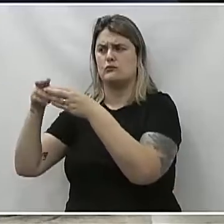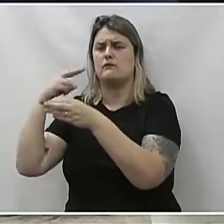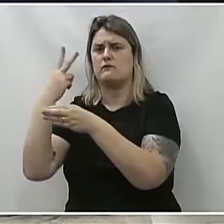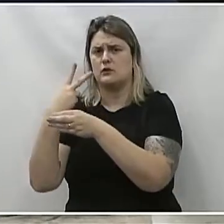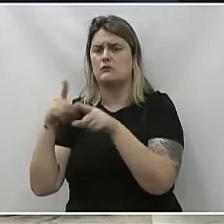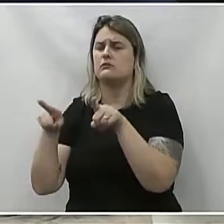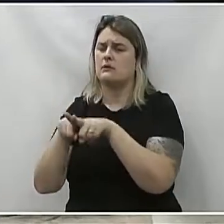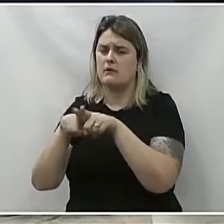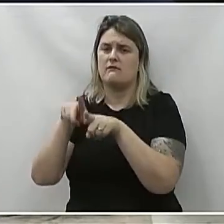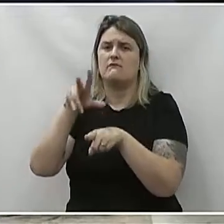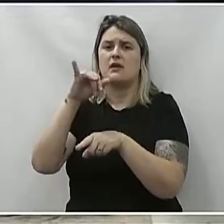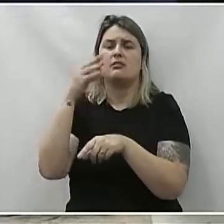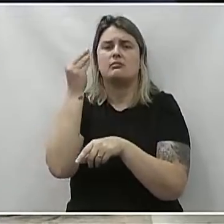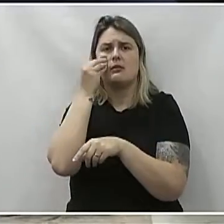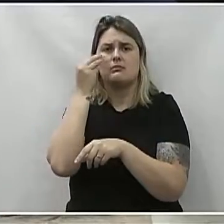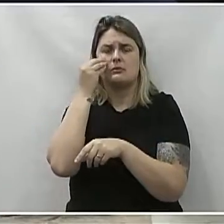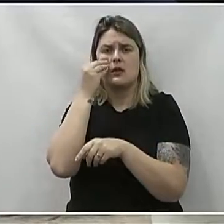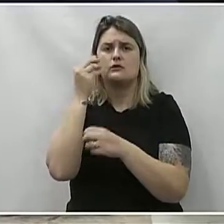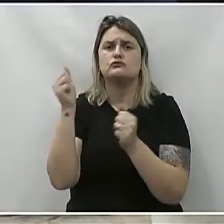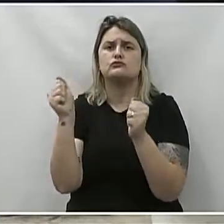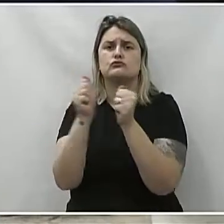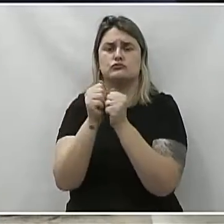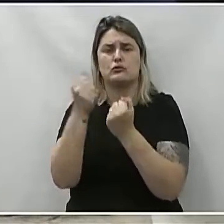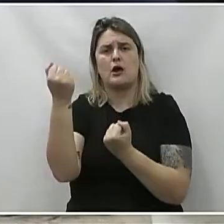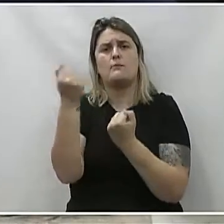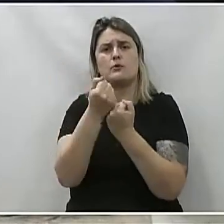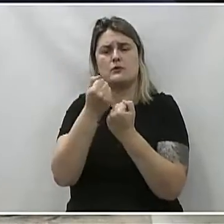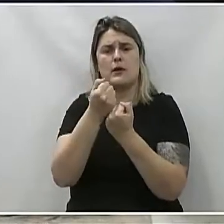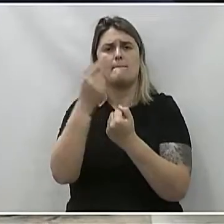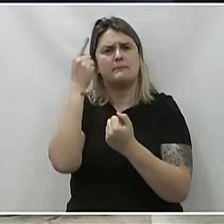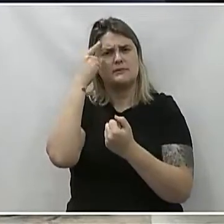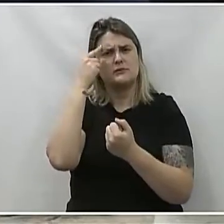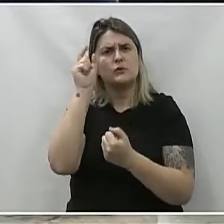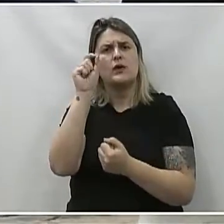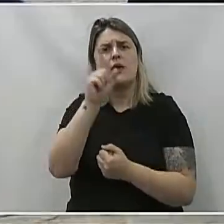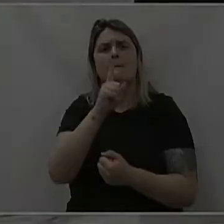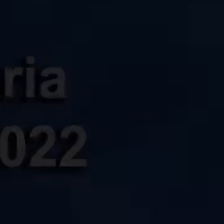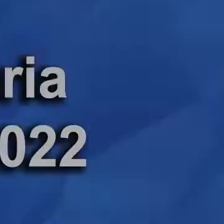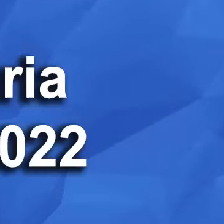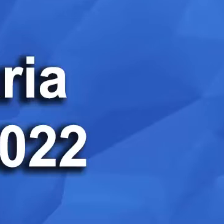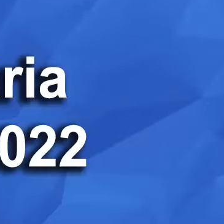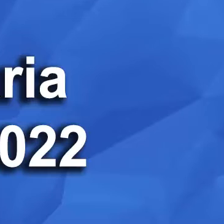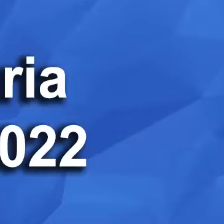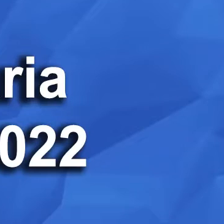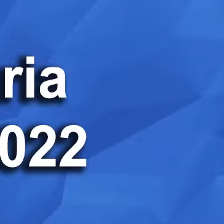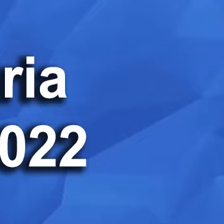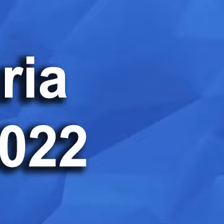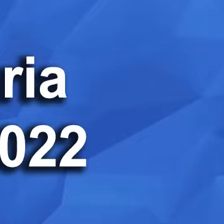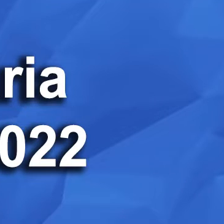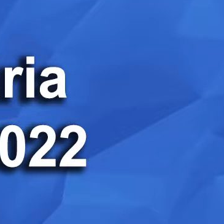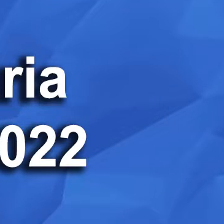ir em busca desse anseio e trabalhar sempre em prol da população. Muito obrigado. Obrigado.